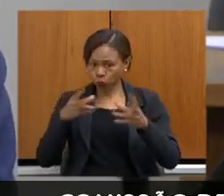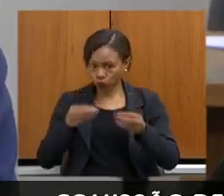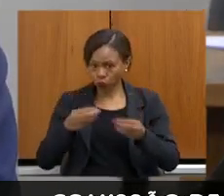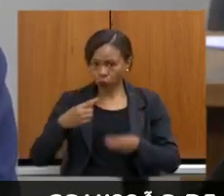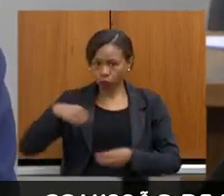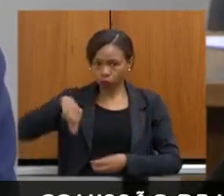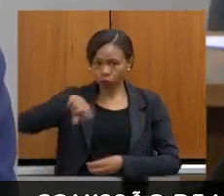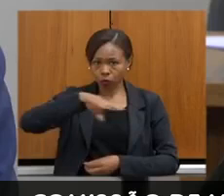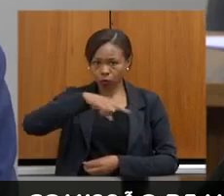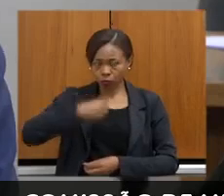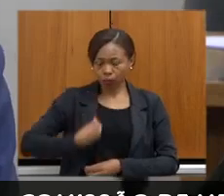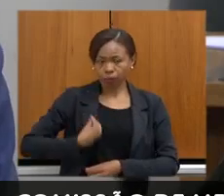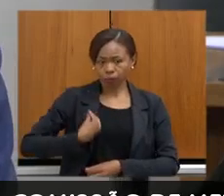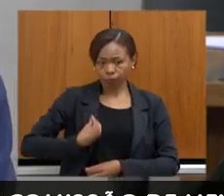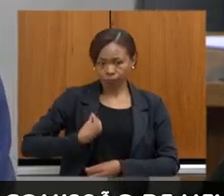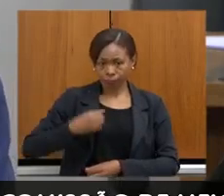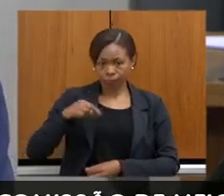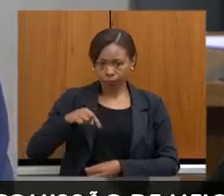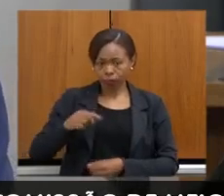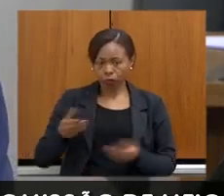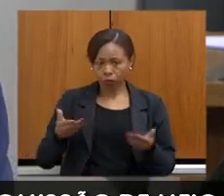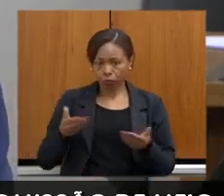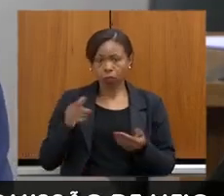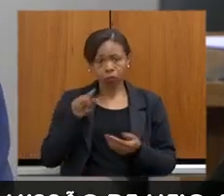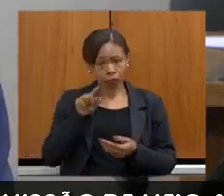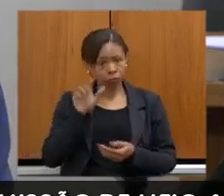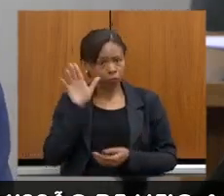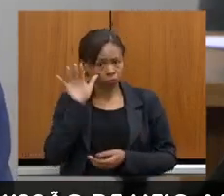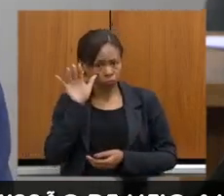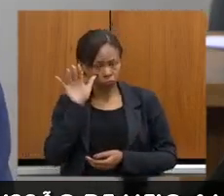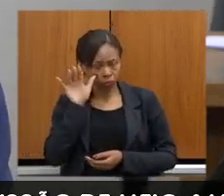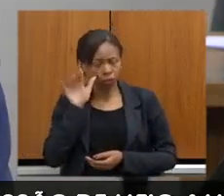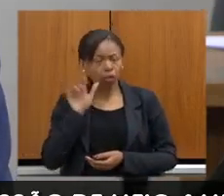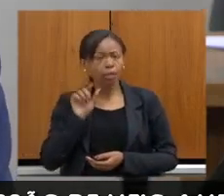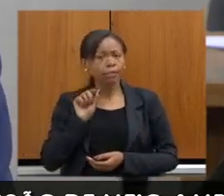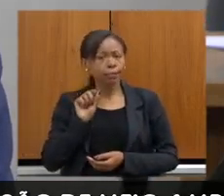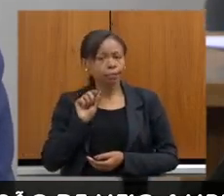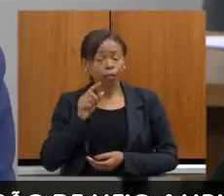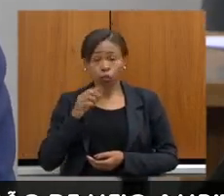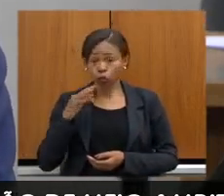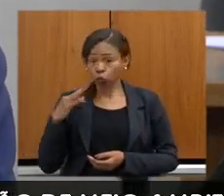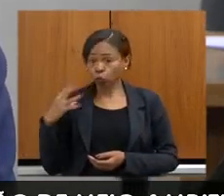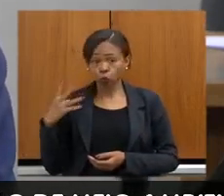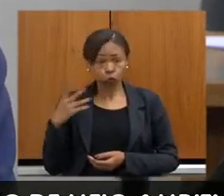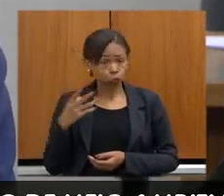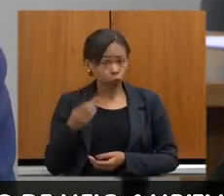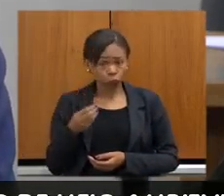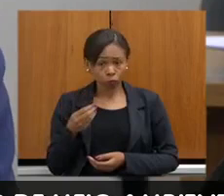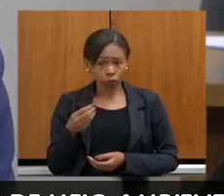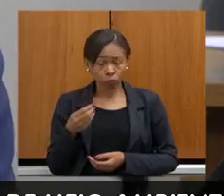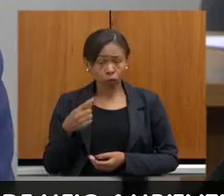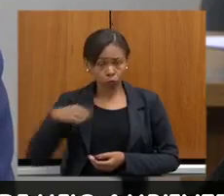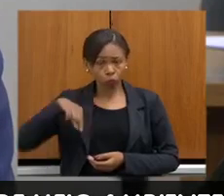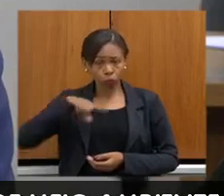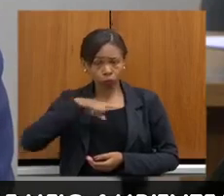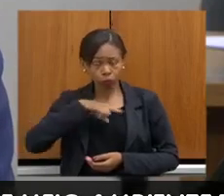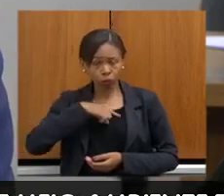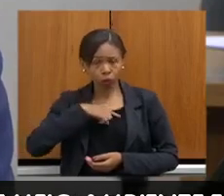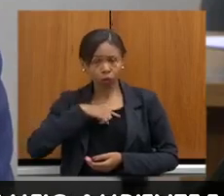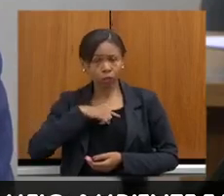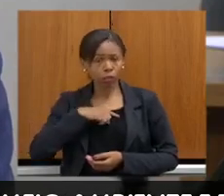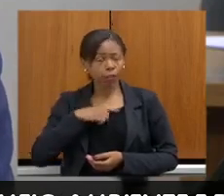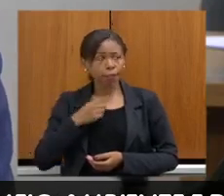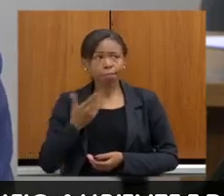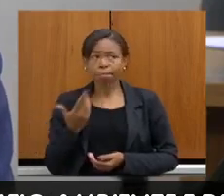que estamos aqui e quem nos assiste parte do pressuposto que todos nós não temos aí em